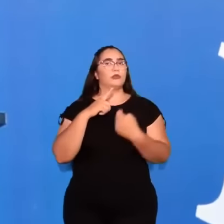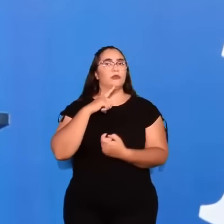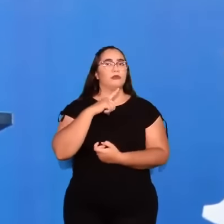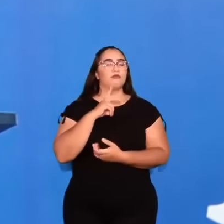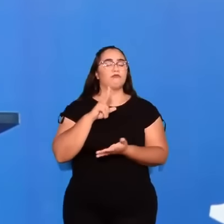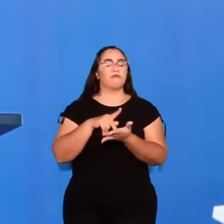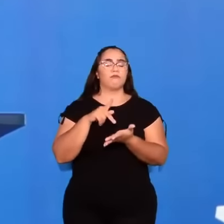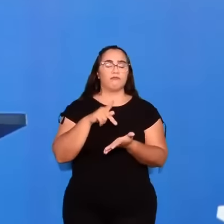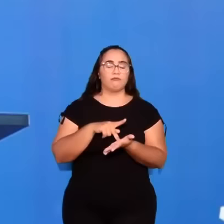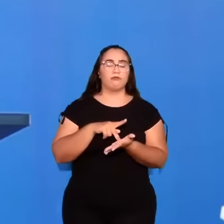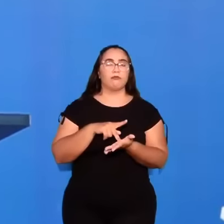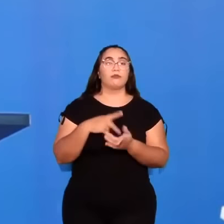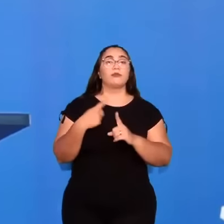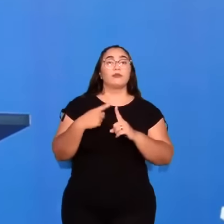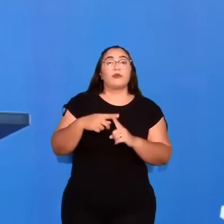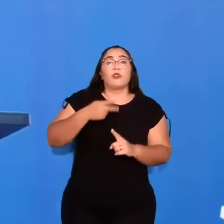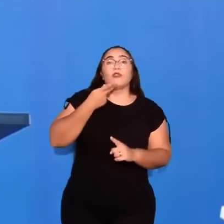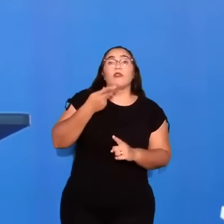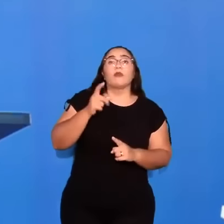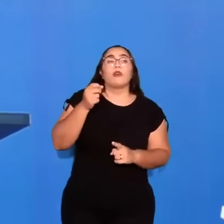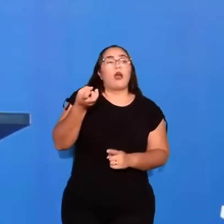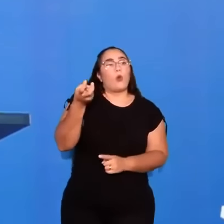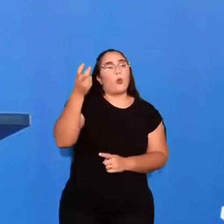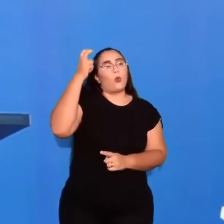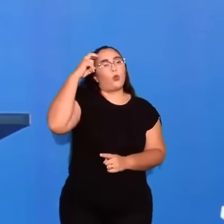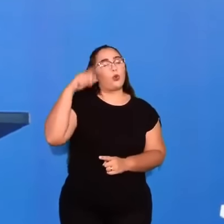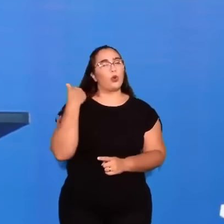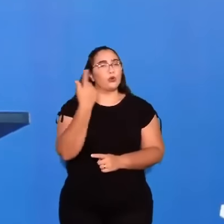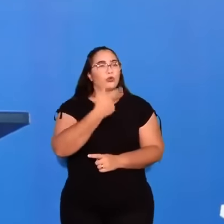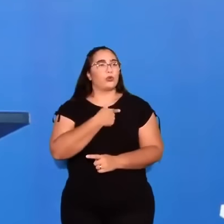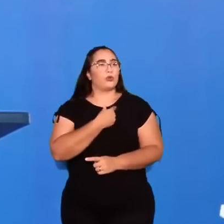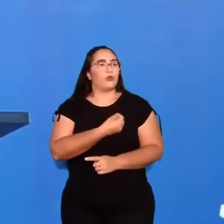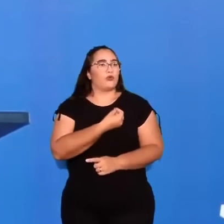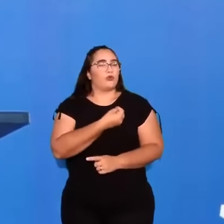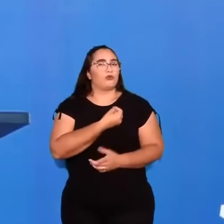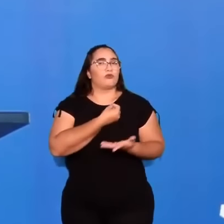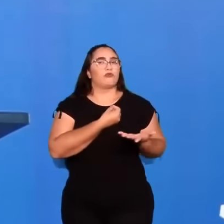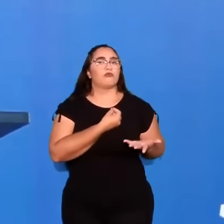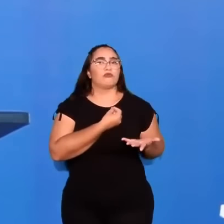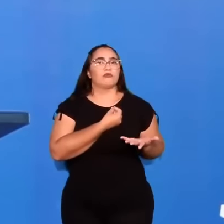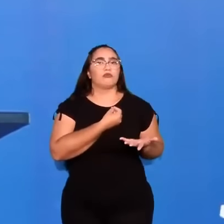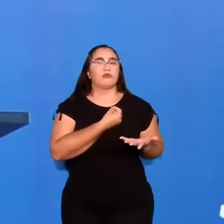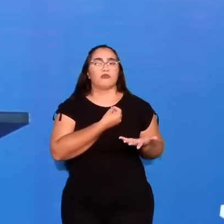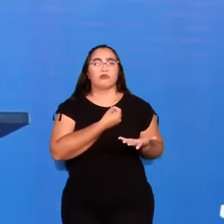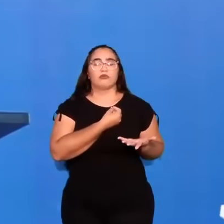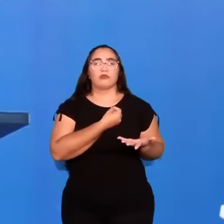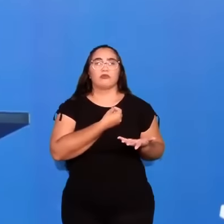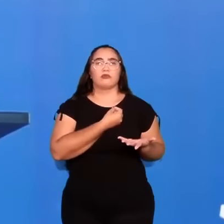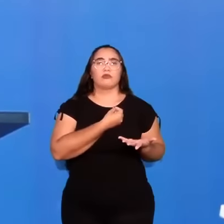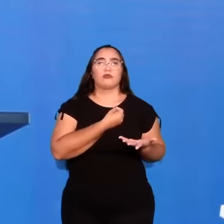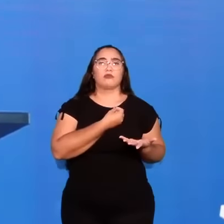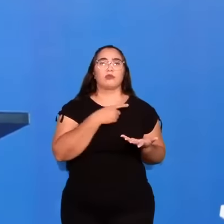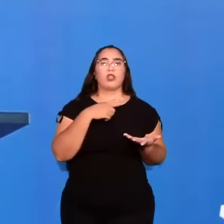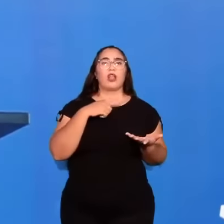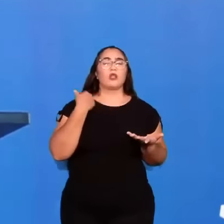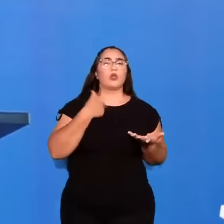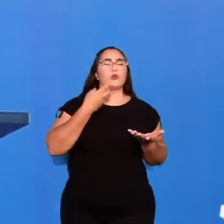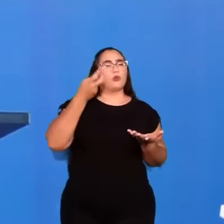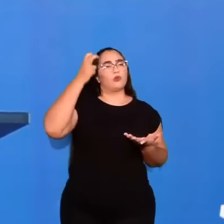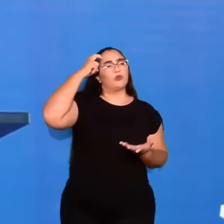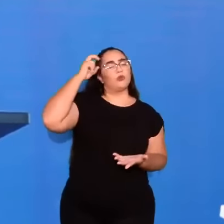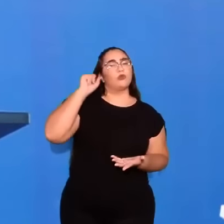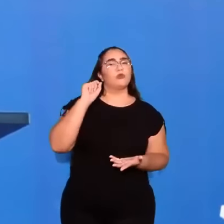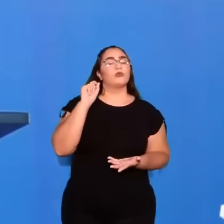Pois como eu disse, a cultura em que viviam, havia toda sorte, na cultura em viviam,